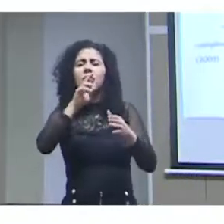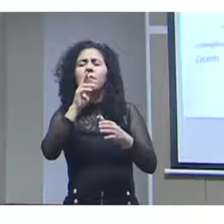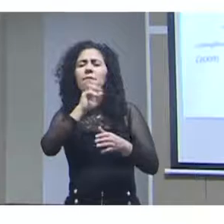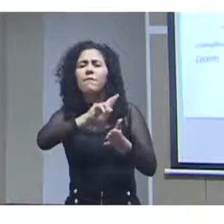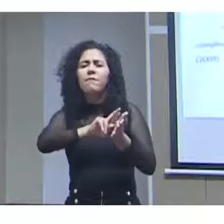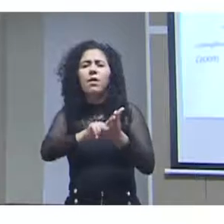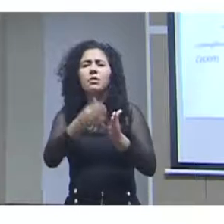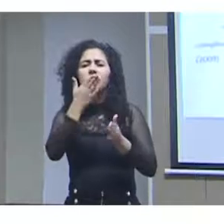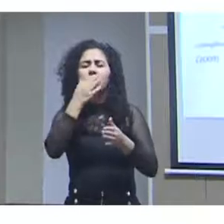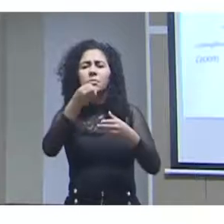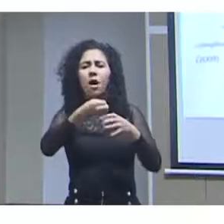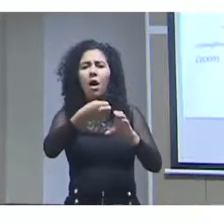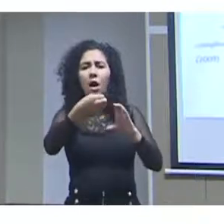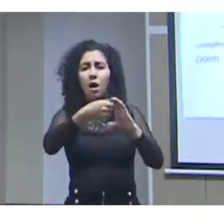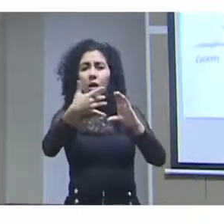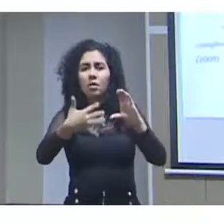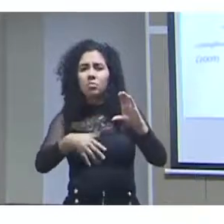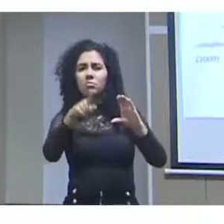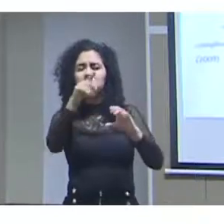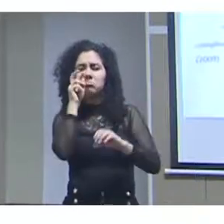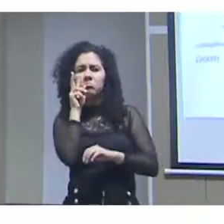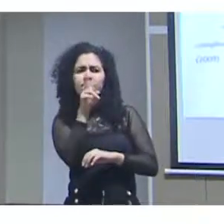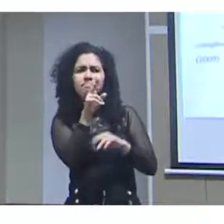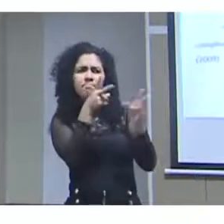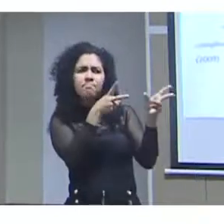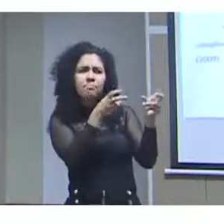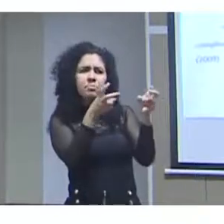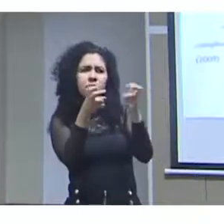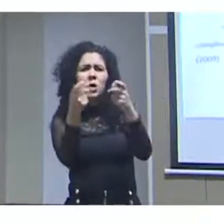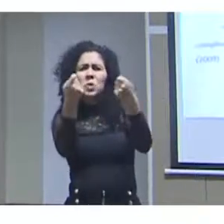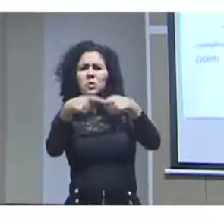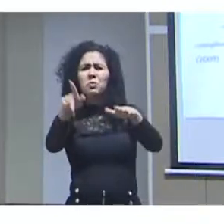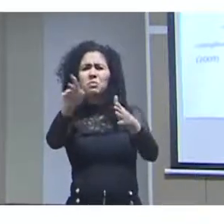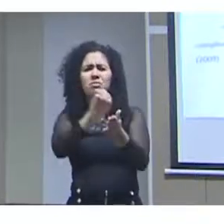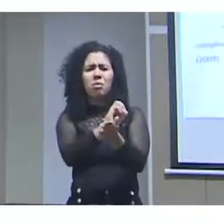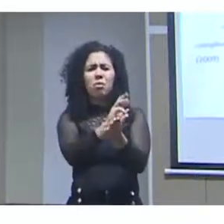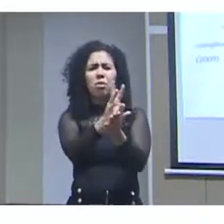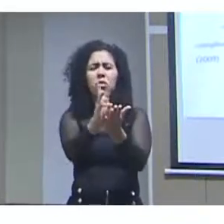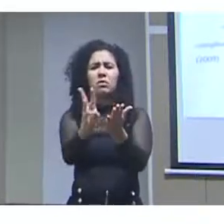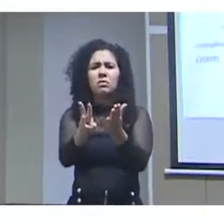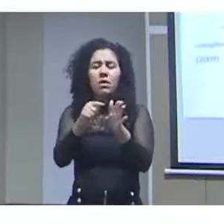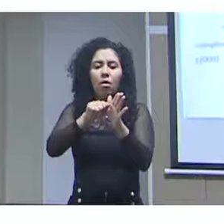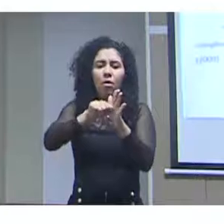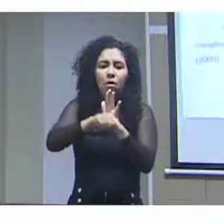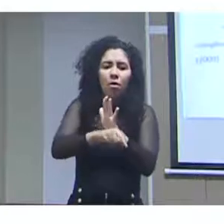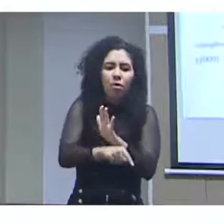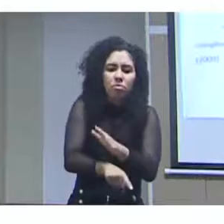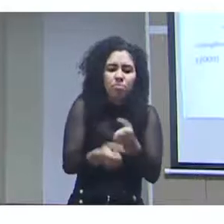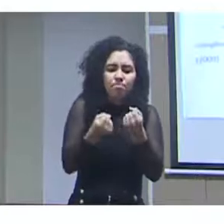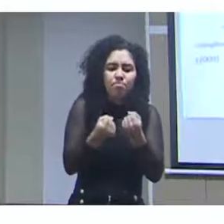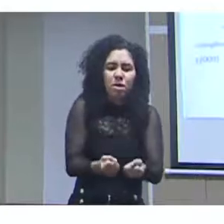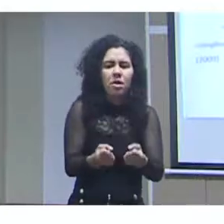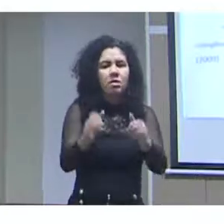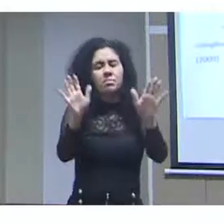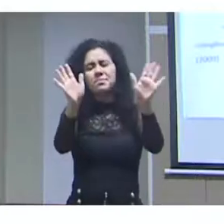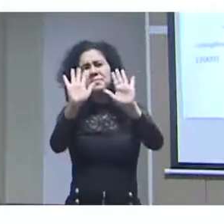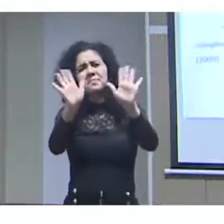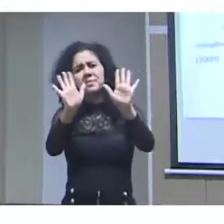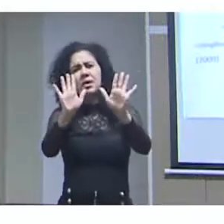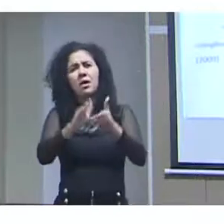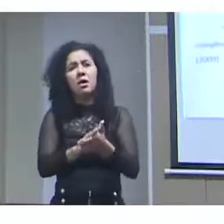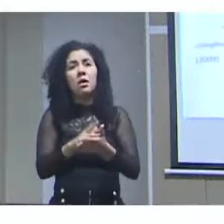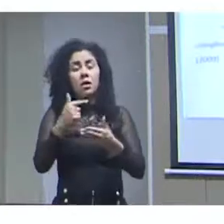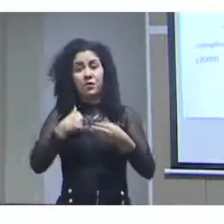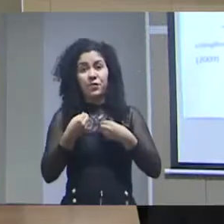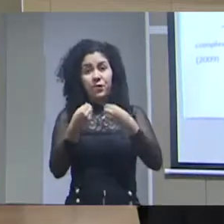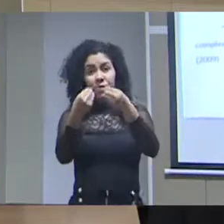ao olhar, você consegue perceber. Você não precisa de softwares complexos para explorar, você não precisa de conhecer, e eu vou dar um exemplo disso logo em